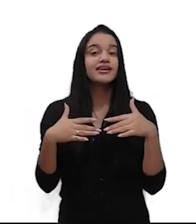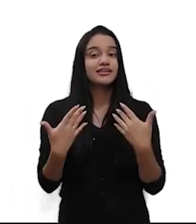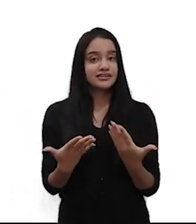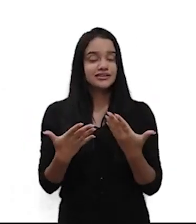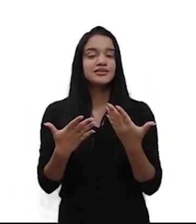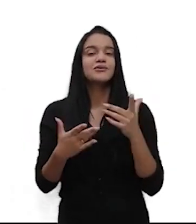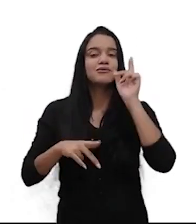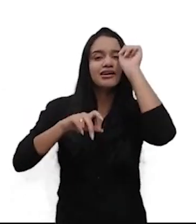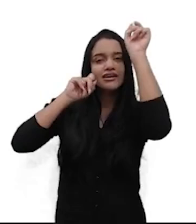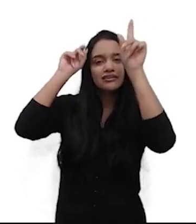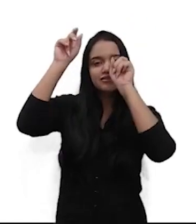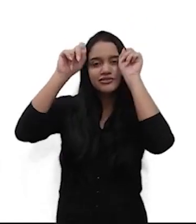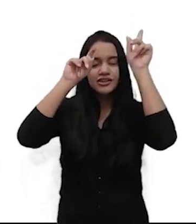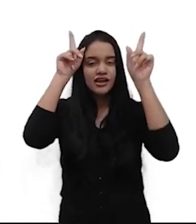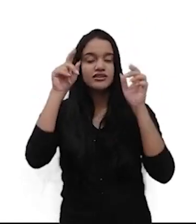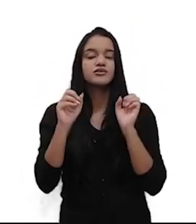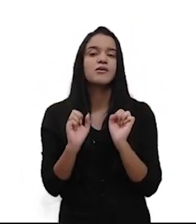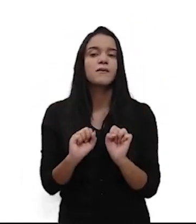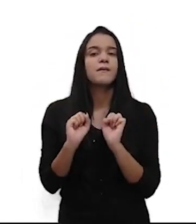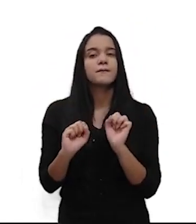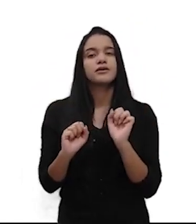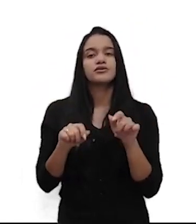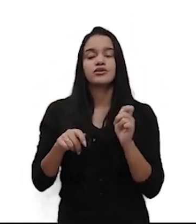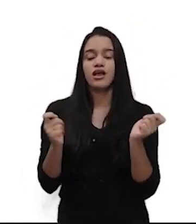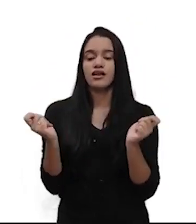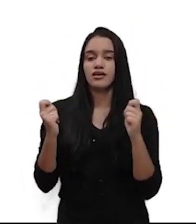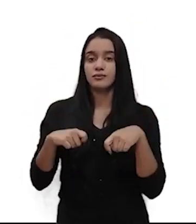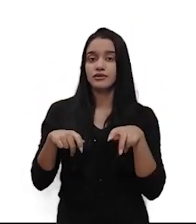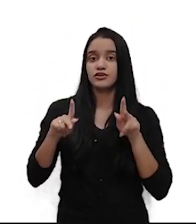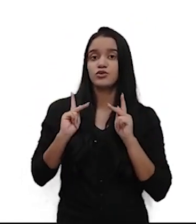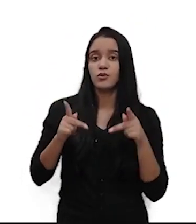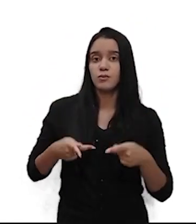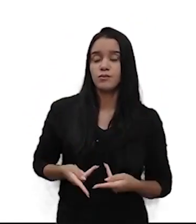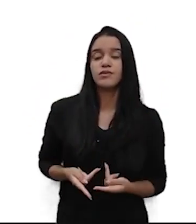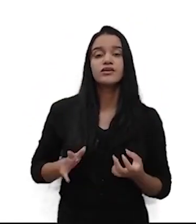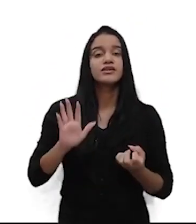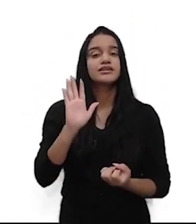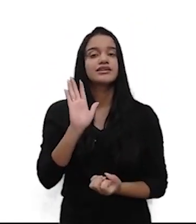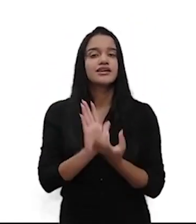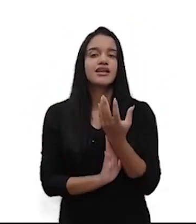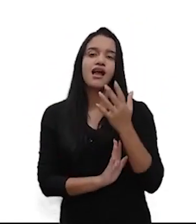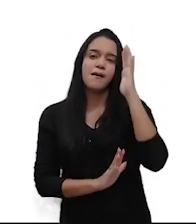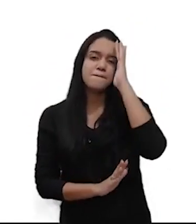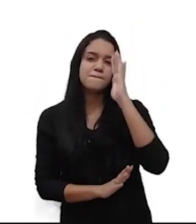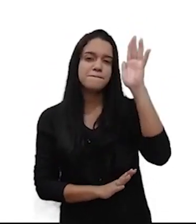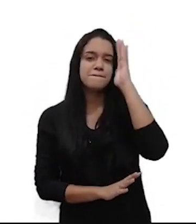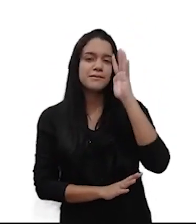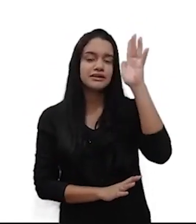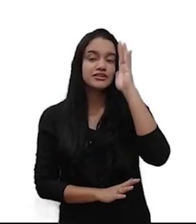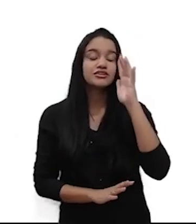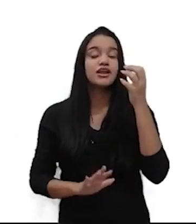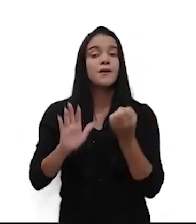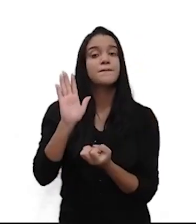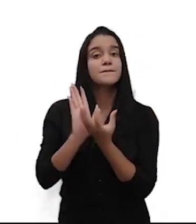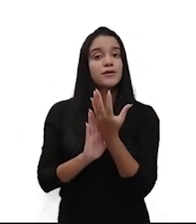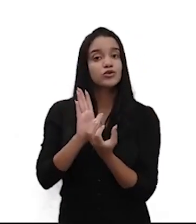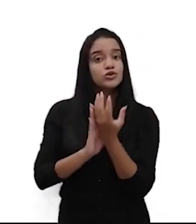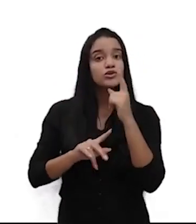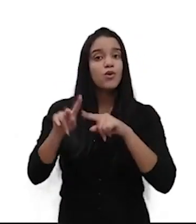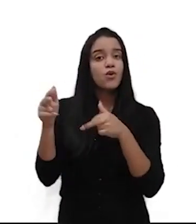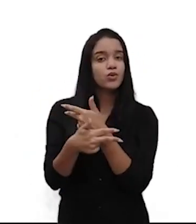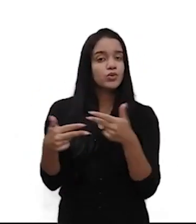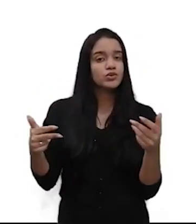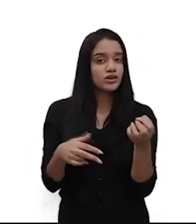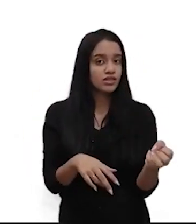criatividade. Podemos definir como capacidade humana de criar, imaginar, inventar, produzir algo novo